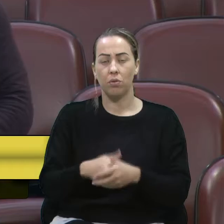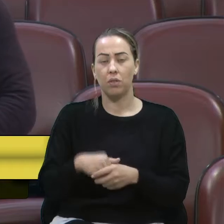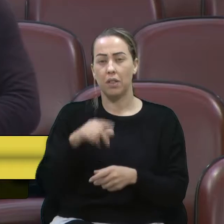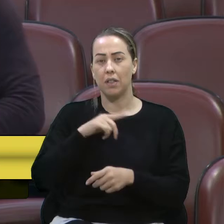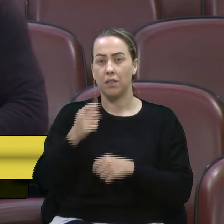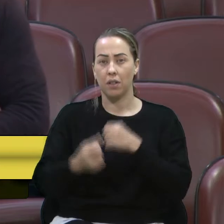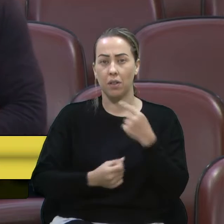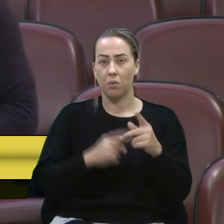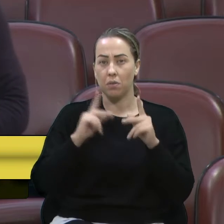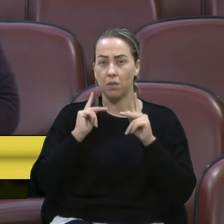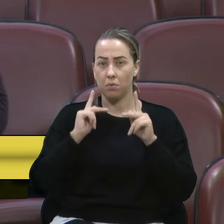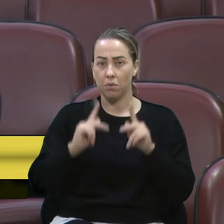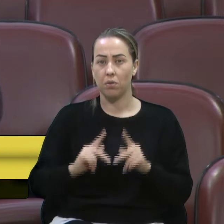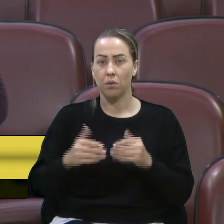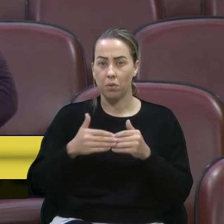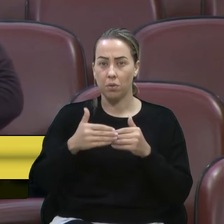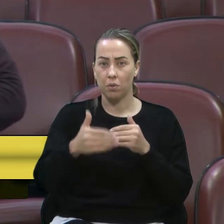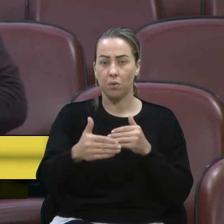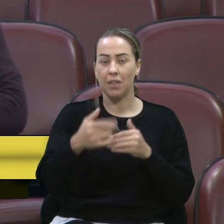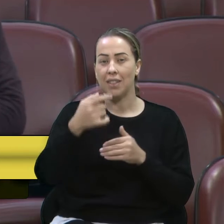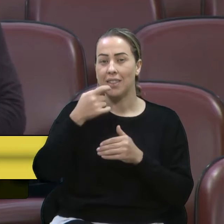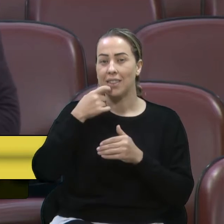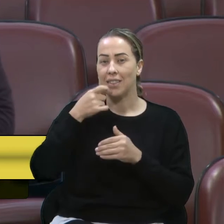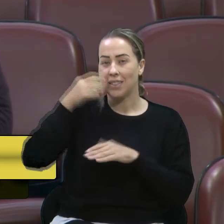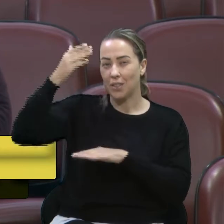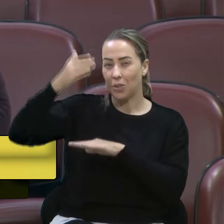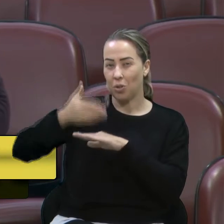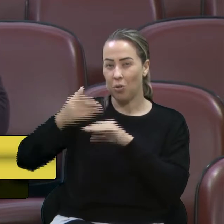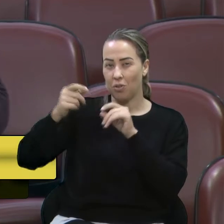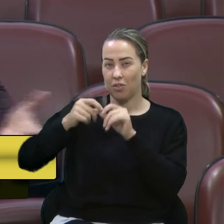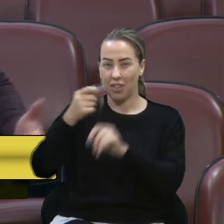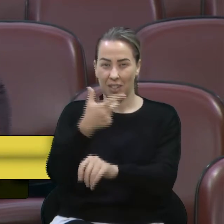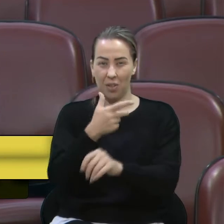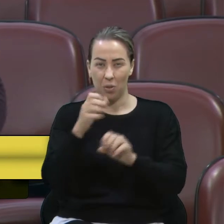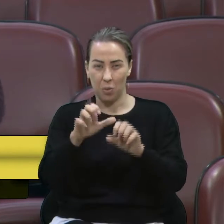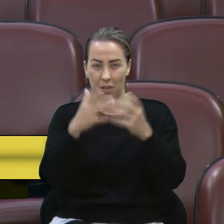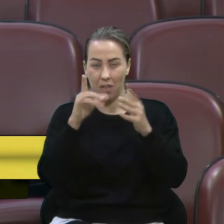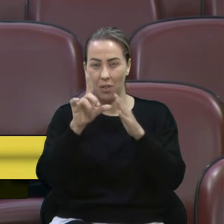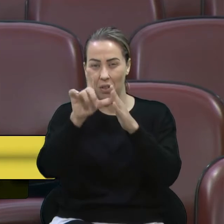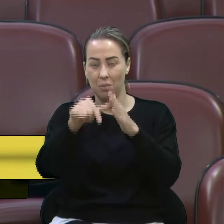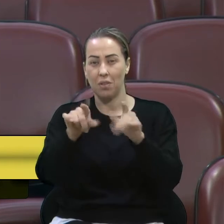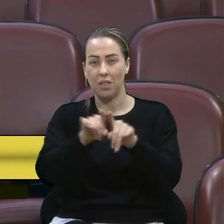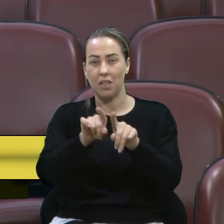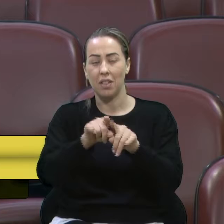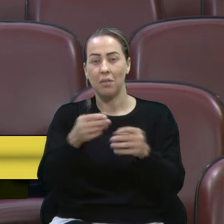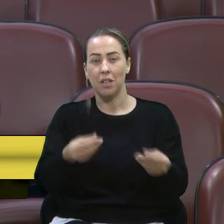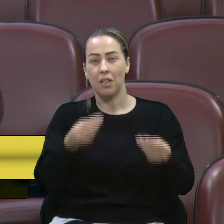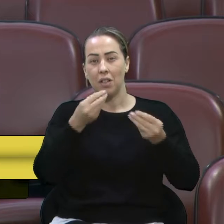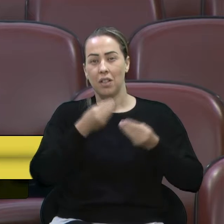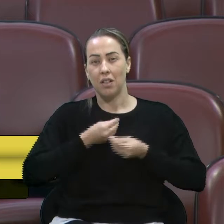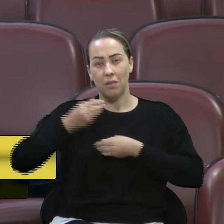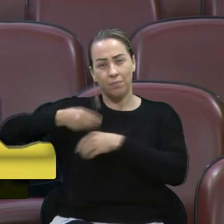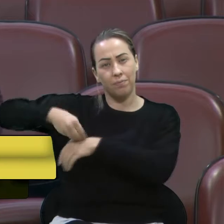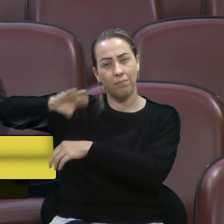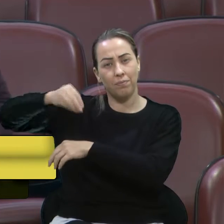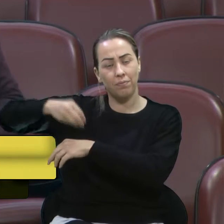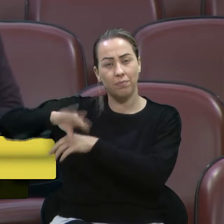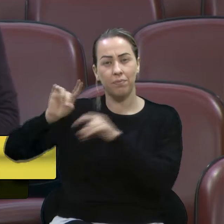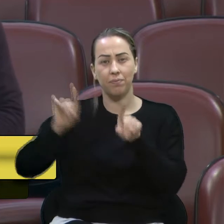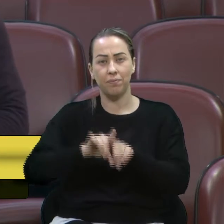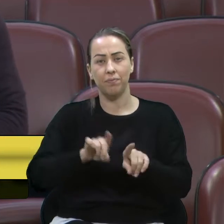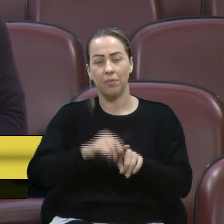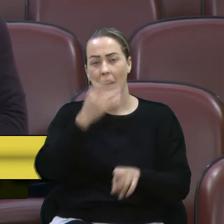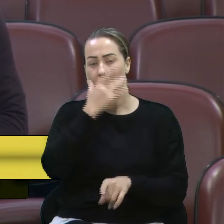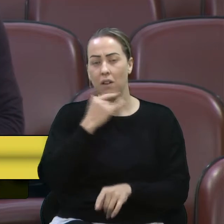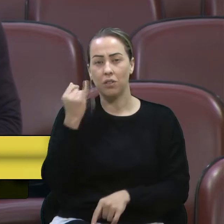teve algumas pessoas que, durante o sexto da vacina, durante o evento e após, até nos deram algumas sugestões. E eu acho